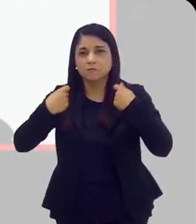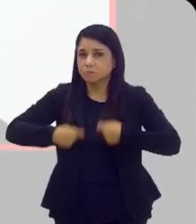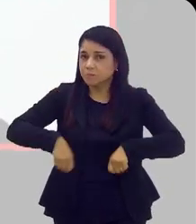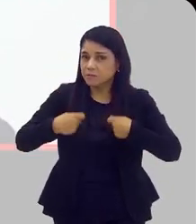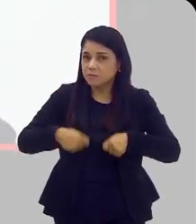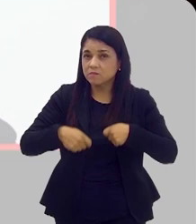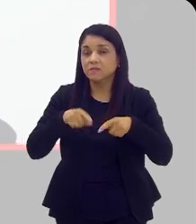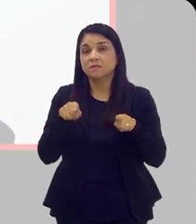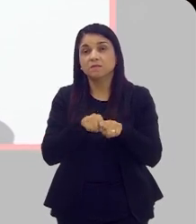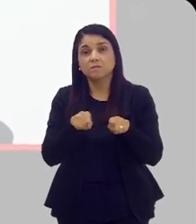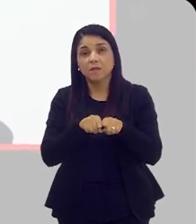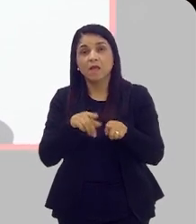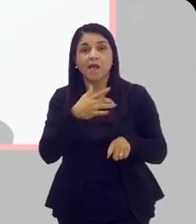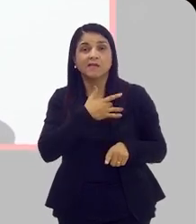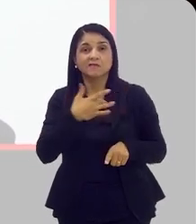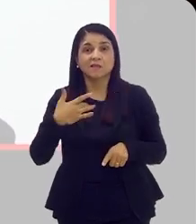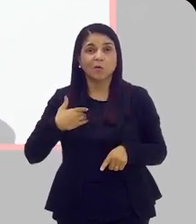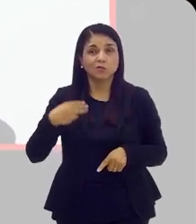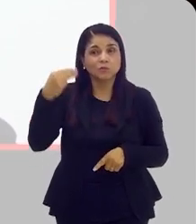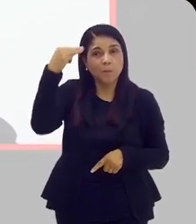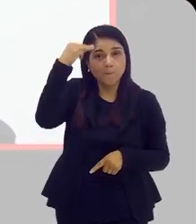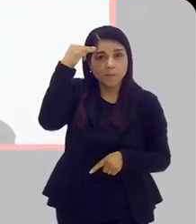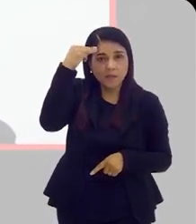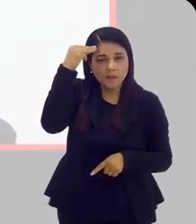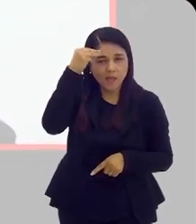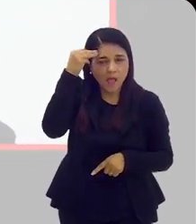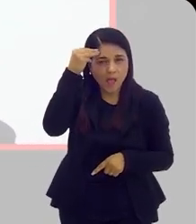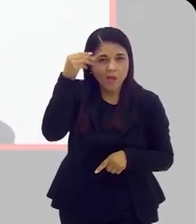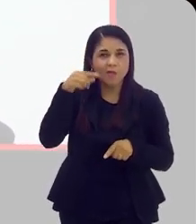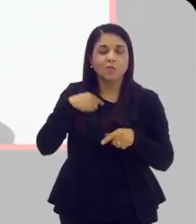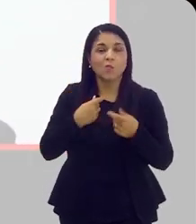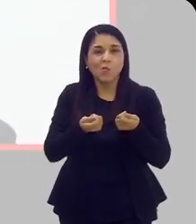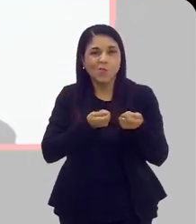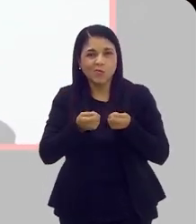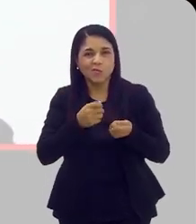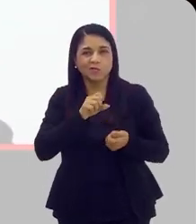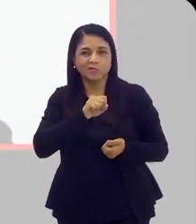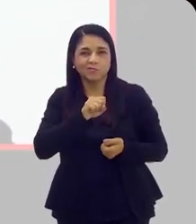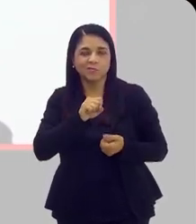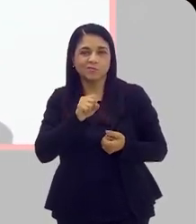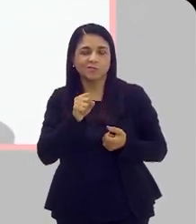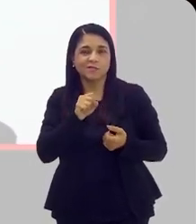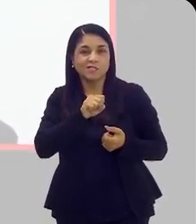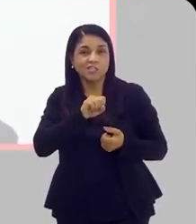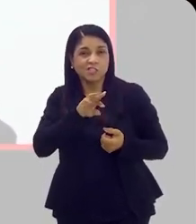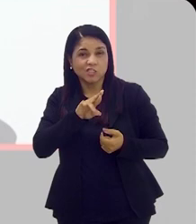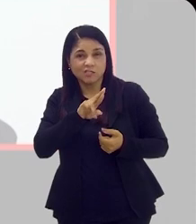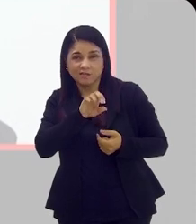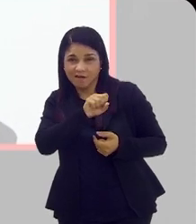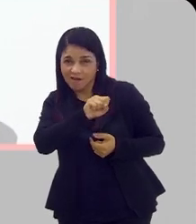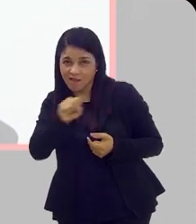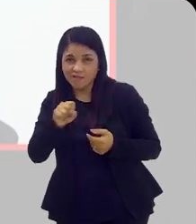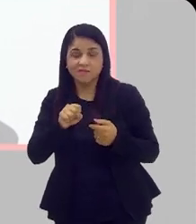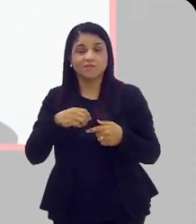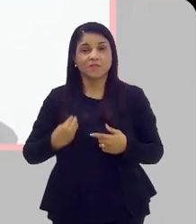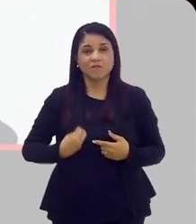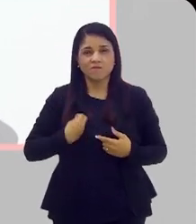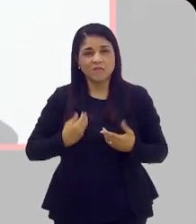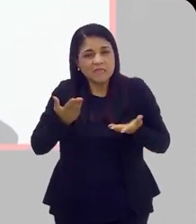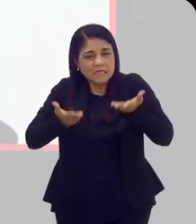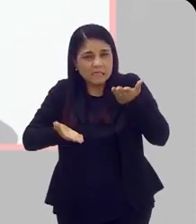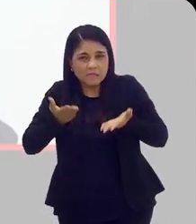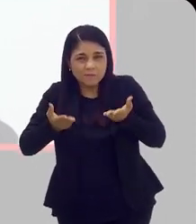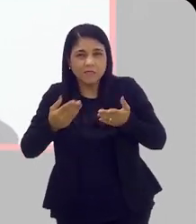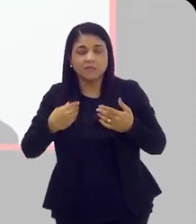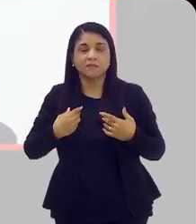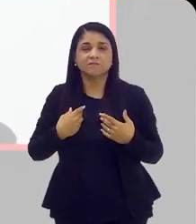destaque também, Natália. A questão da saúde mental, o controle do estresse, ter uma vida mais equilibrada, atividades